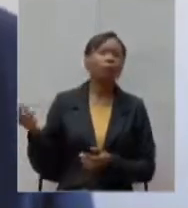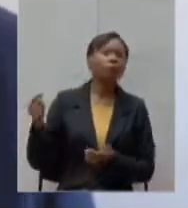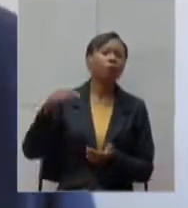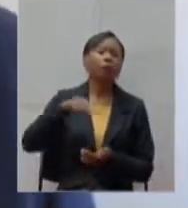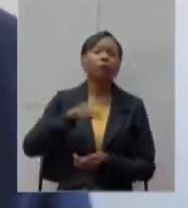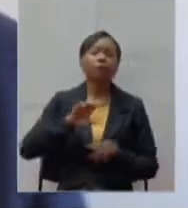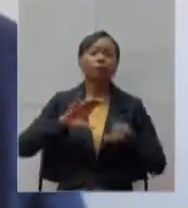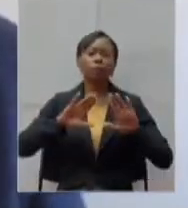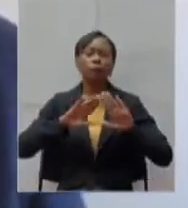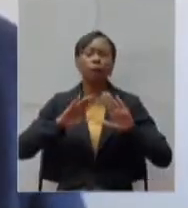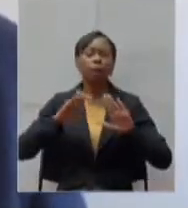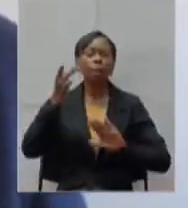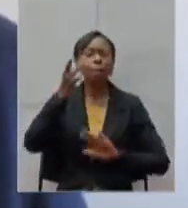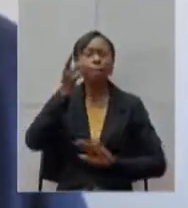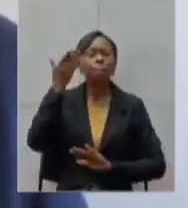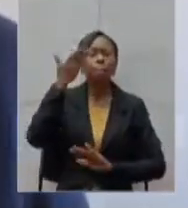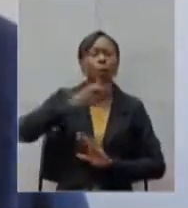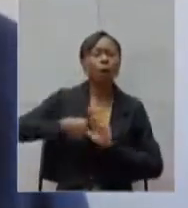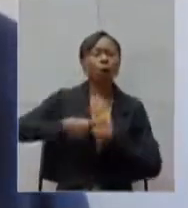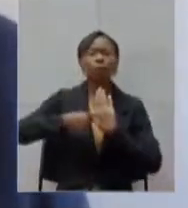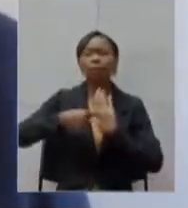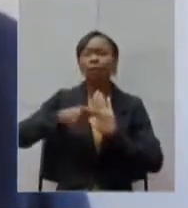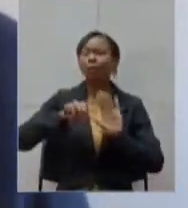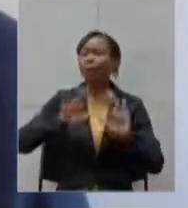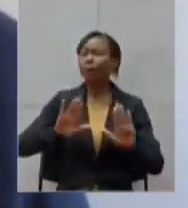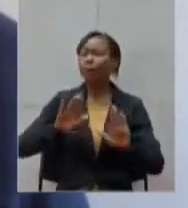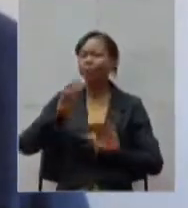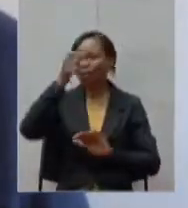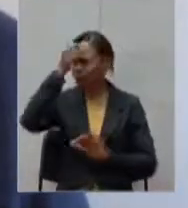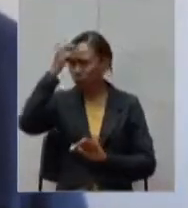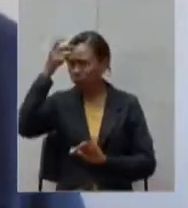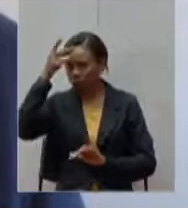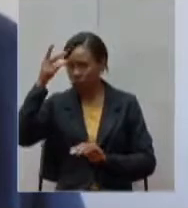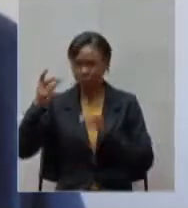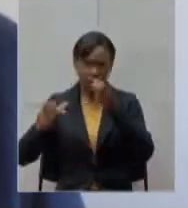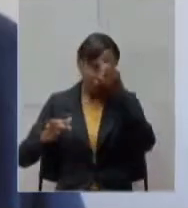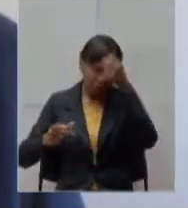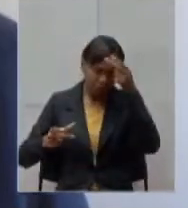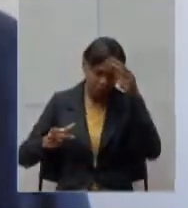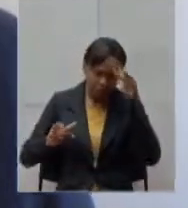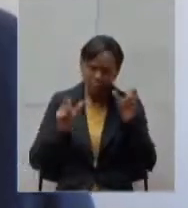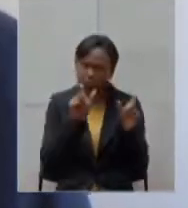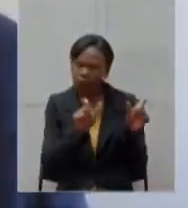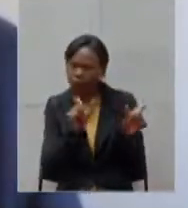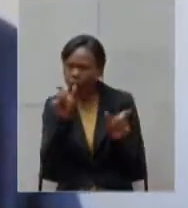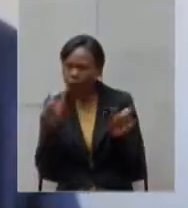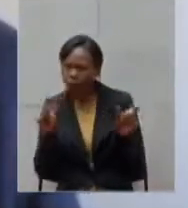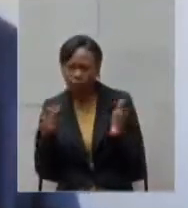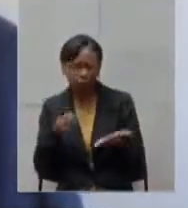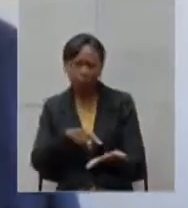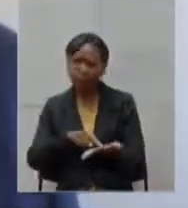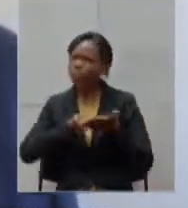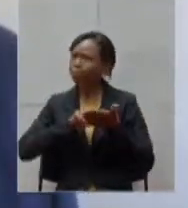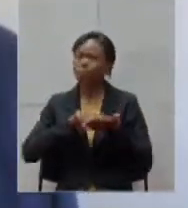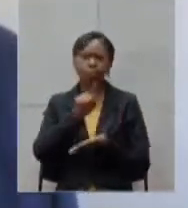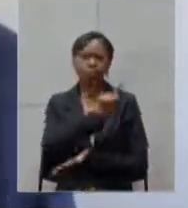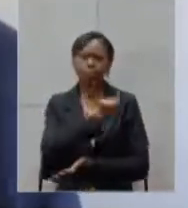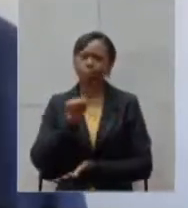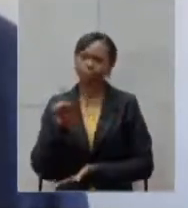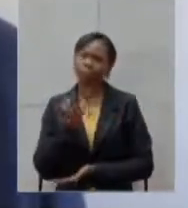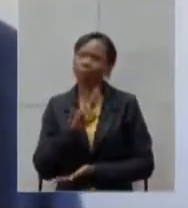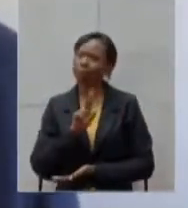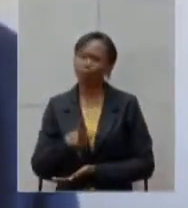ponta secretários não é o que os prefeitos e prefeitas nos apresentam quando a gente fala por exemplo de